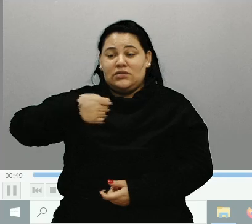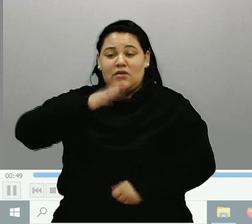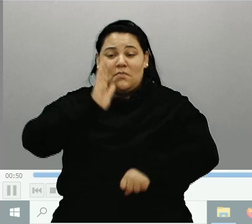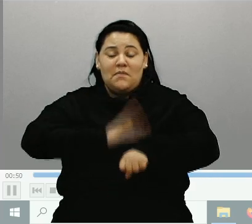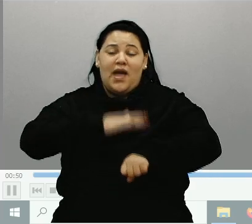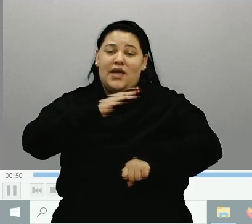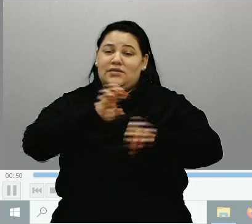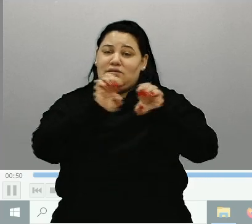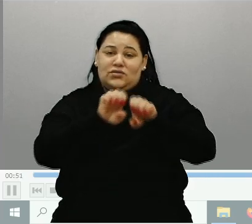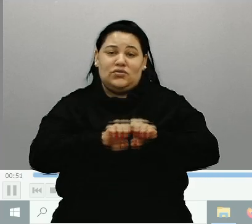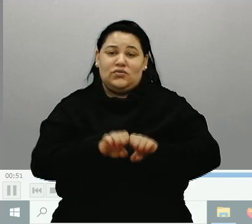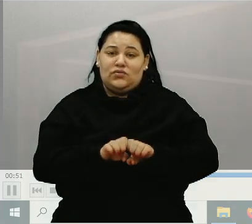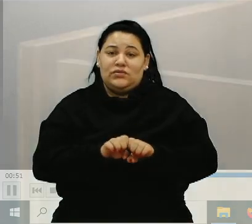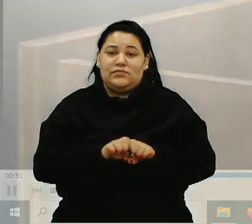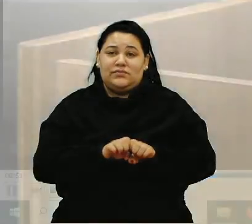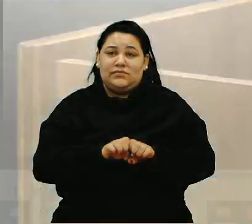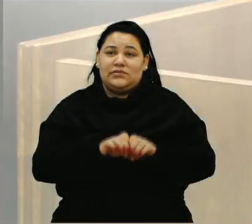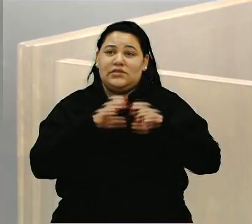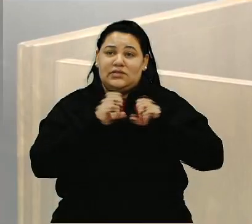estrutura para a Secretaria de Obras.